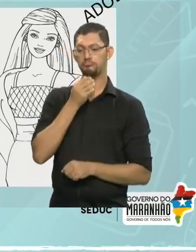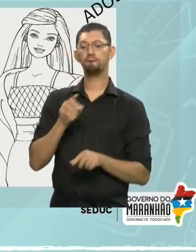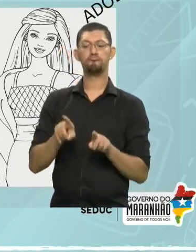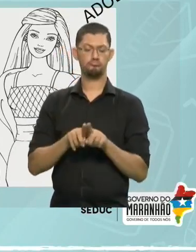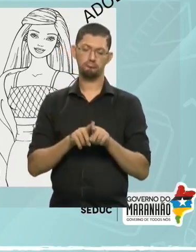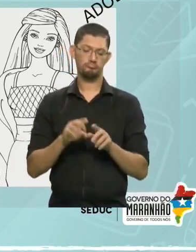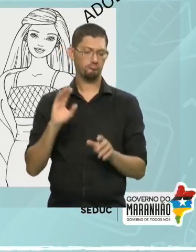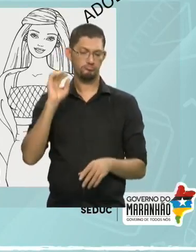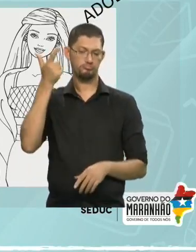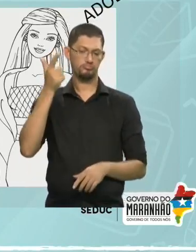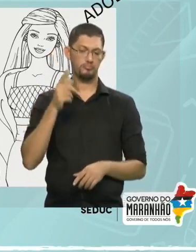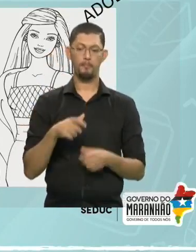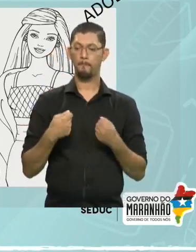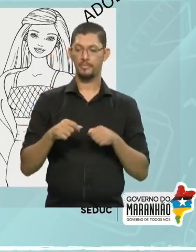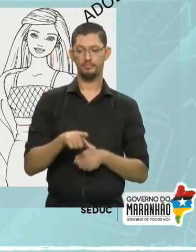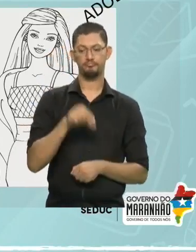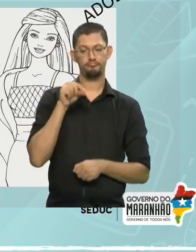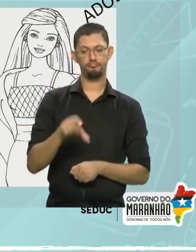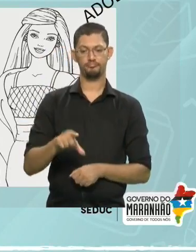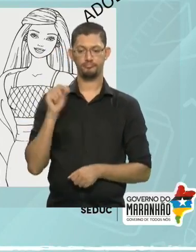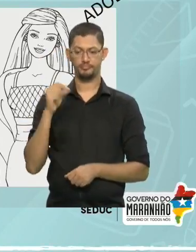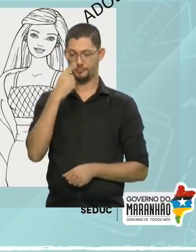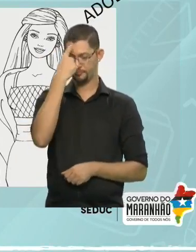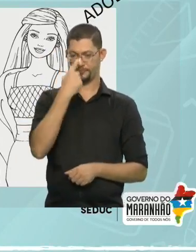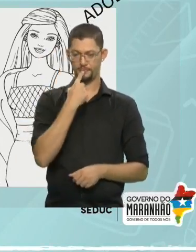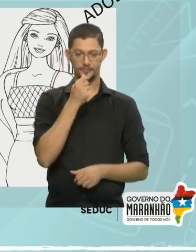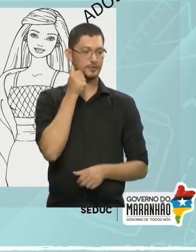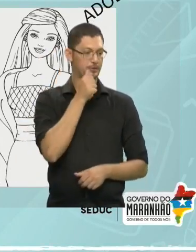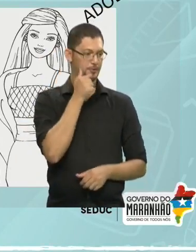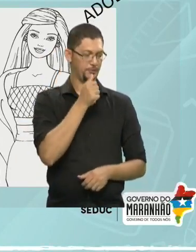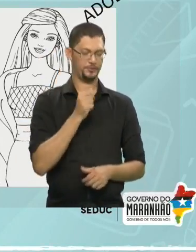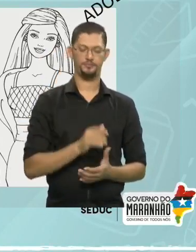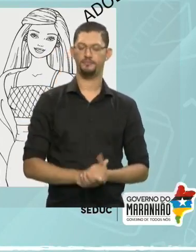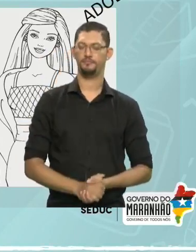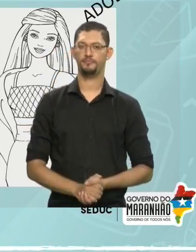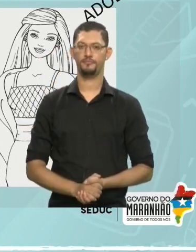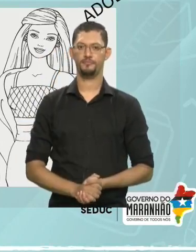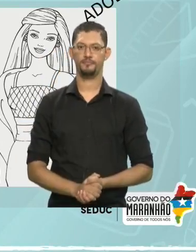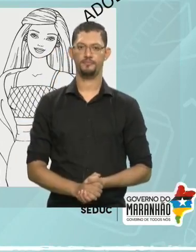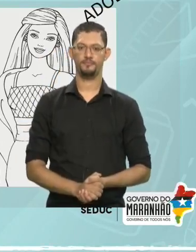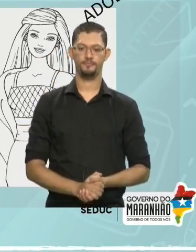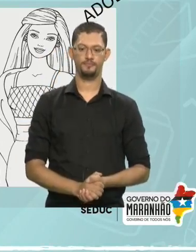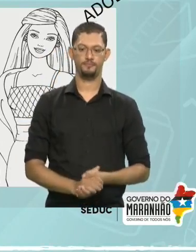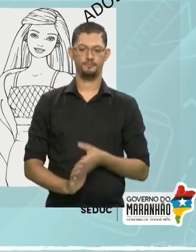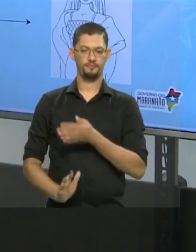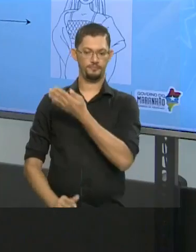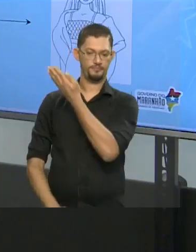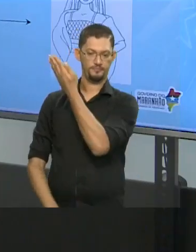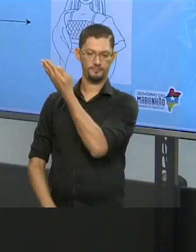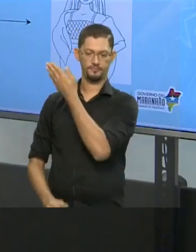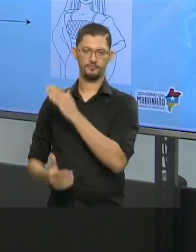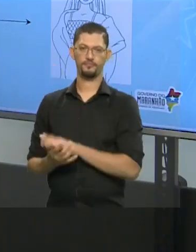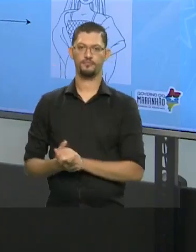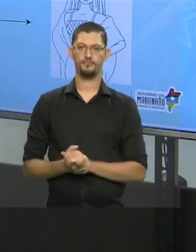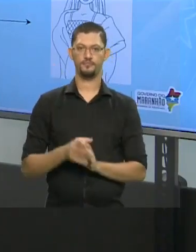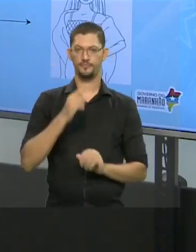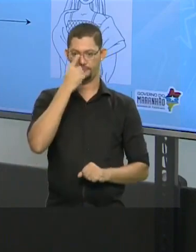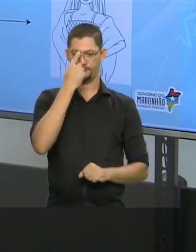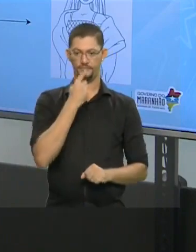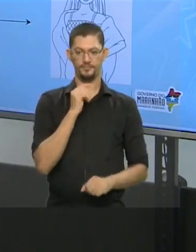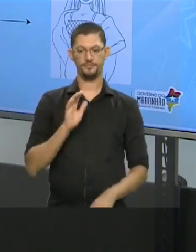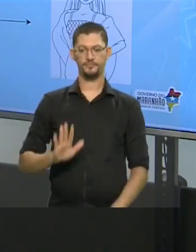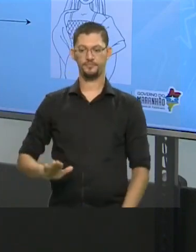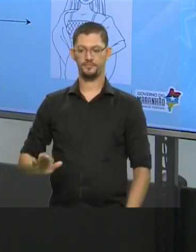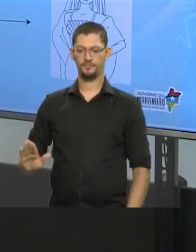Obviamente, a gente tem que escolher um desenho para colocar, colocamos o de uma menina. Então, aqui a gente tem a simbologia da